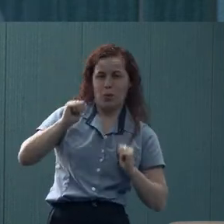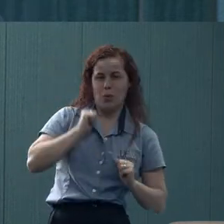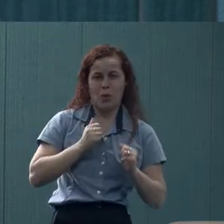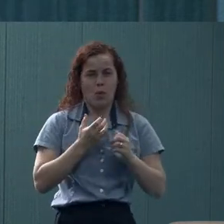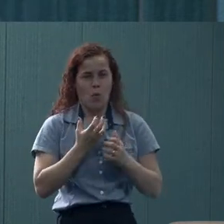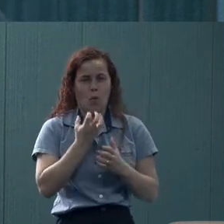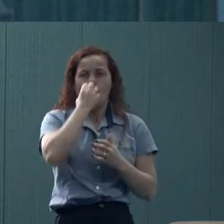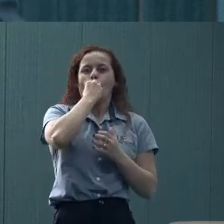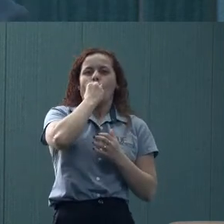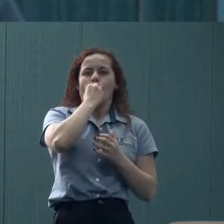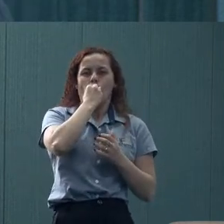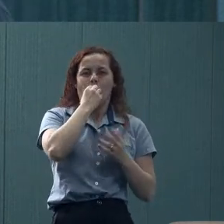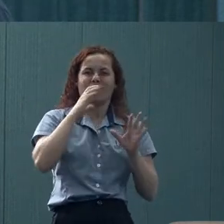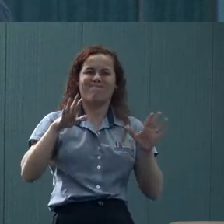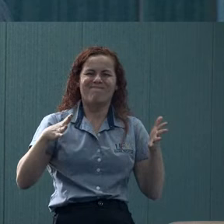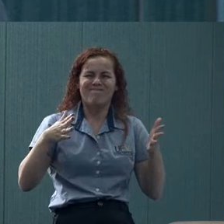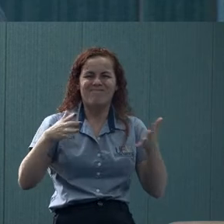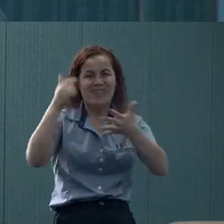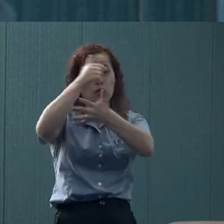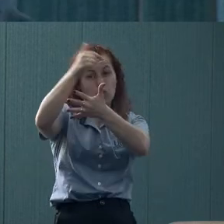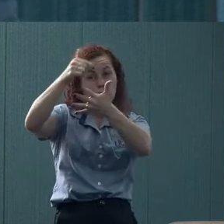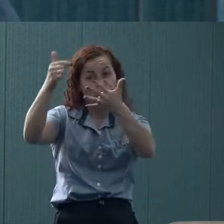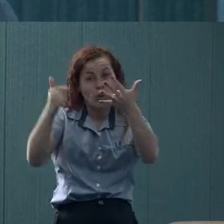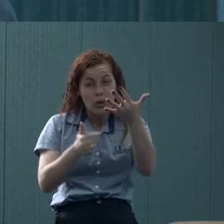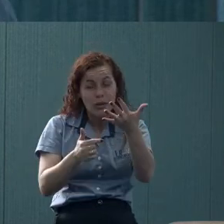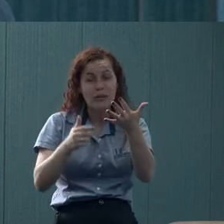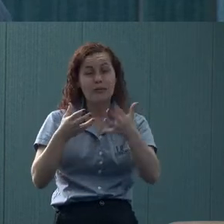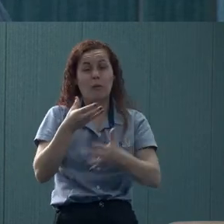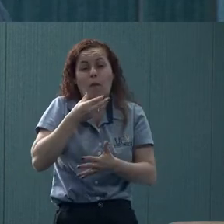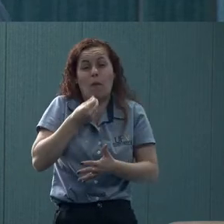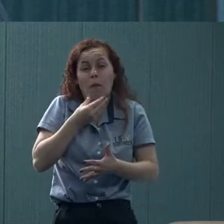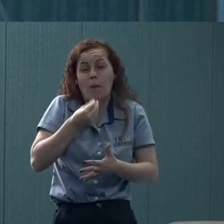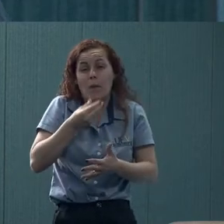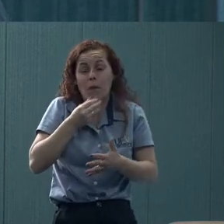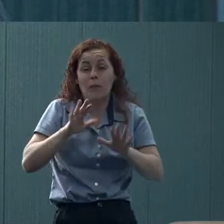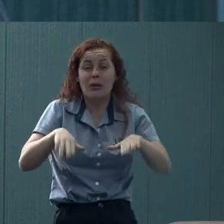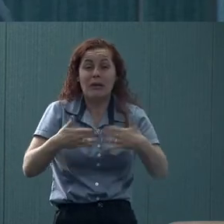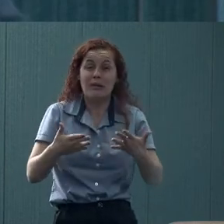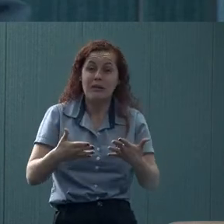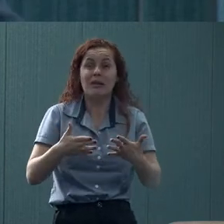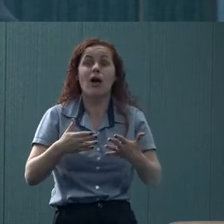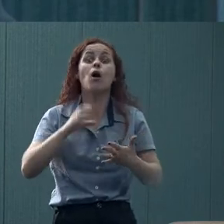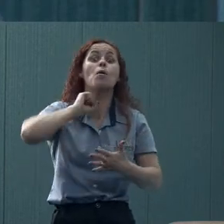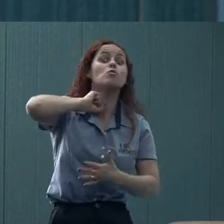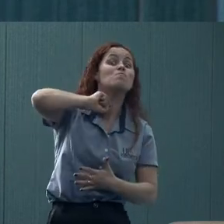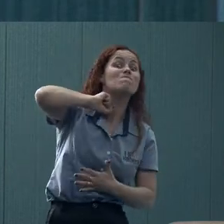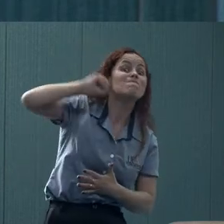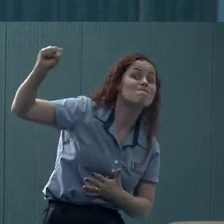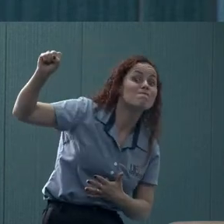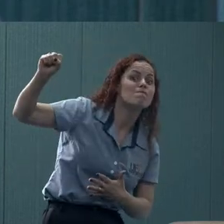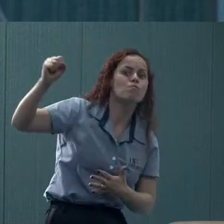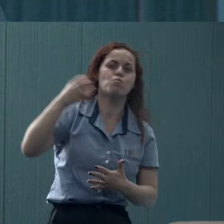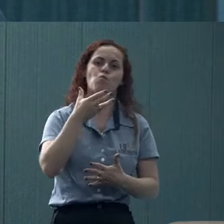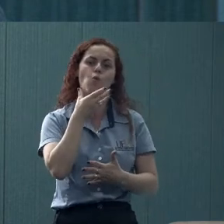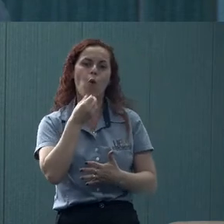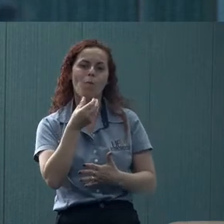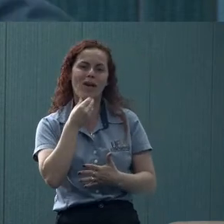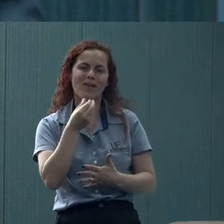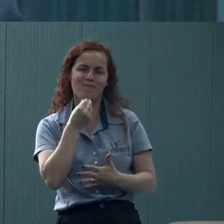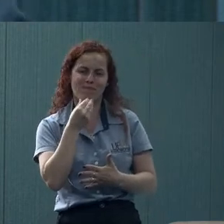engole o choro. Toda essa lógica que leva, inclusive, a uma taxa de suicídio maior dentre os homens.